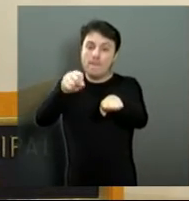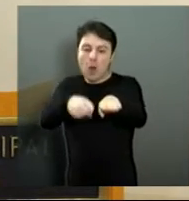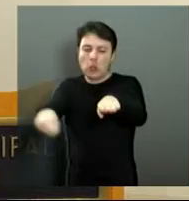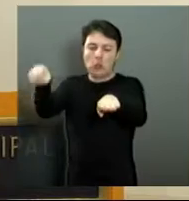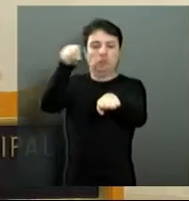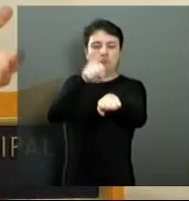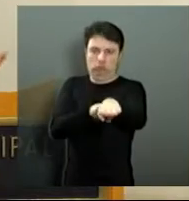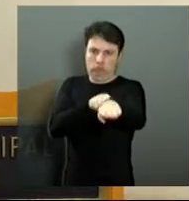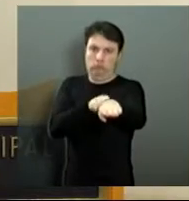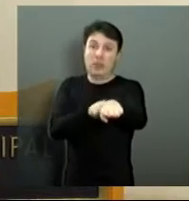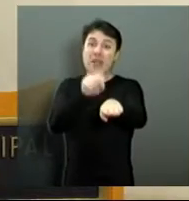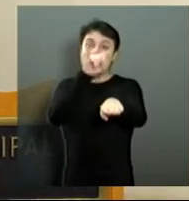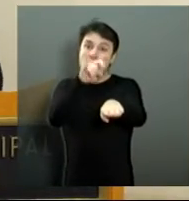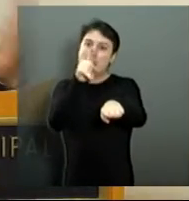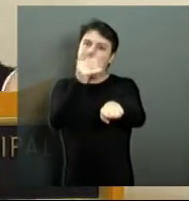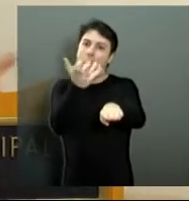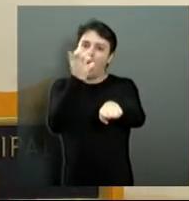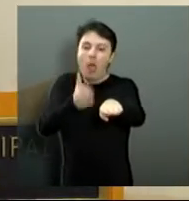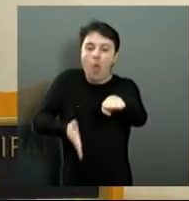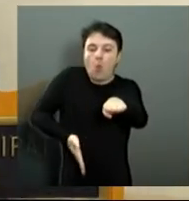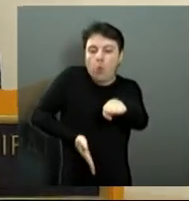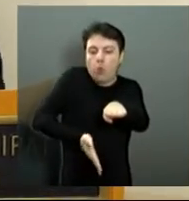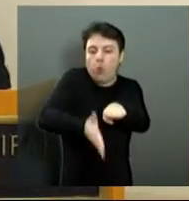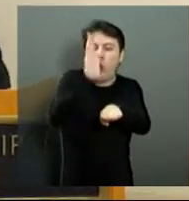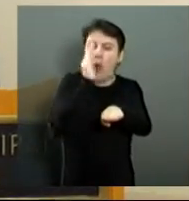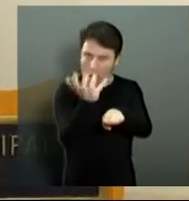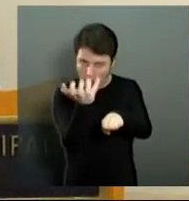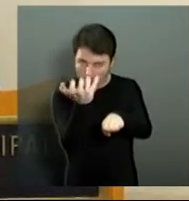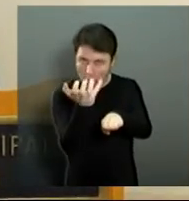respeito, já que vocês querem usufruir do corredor,